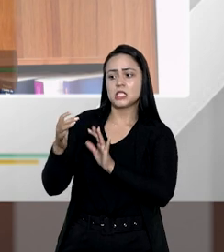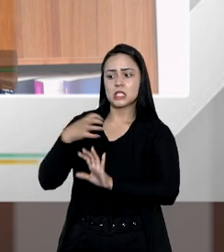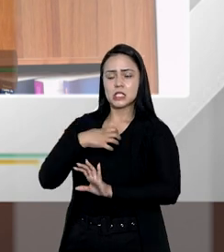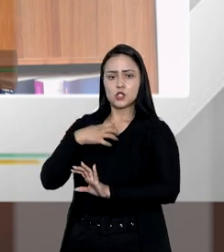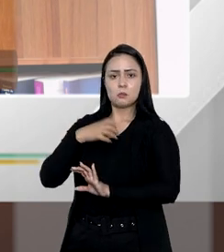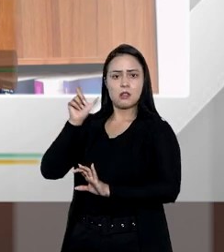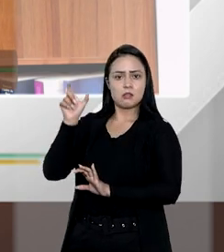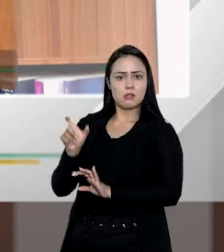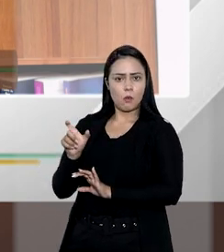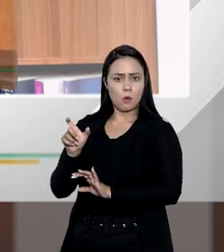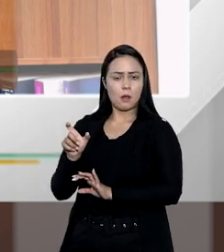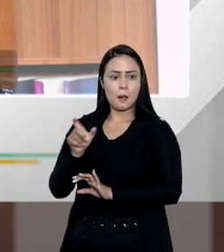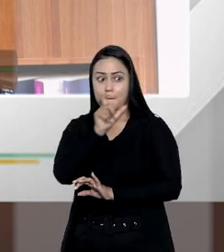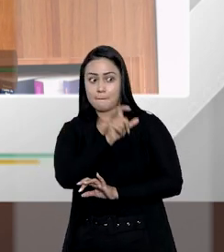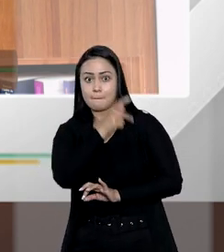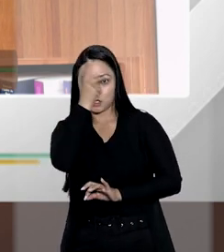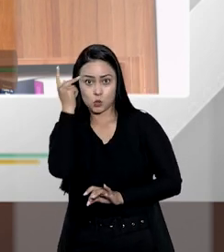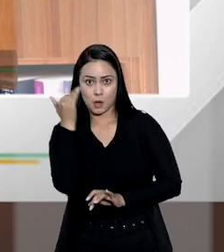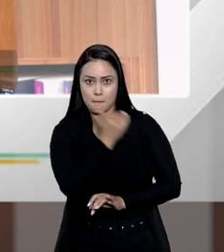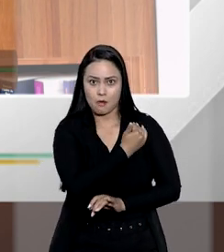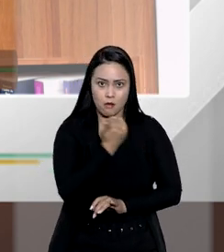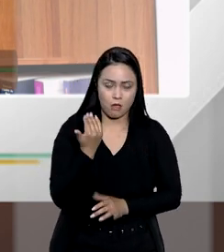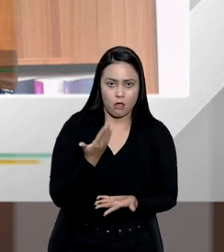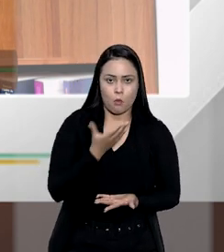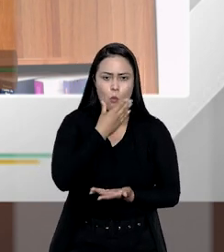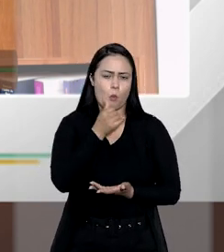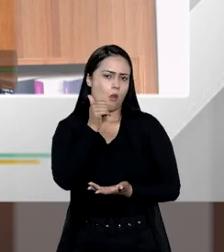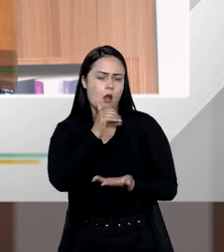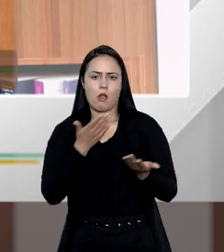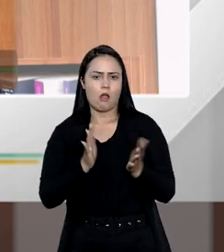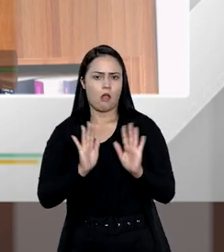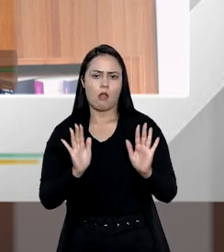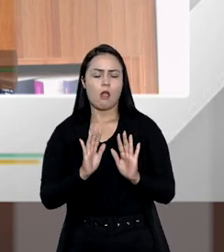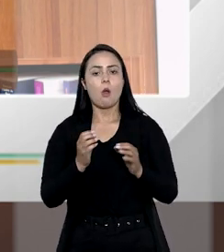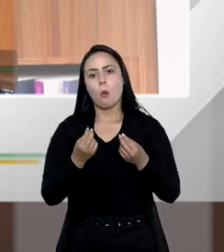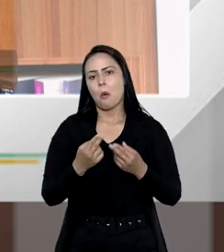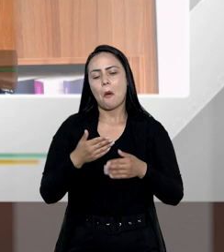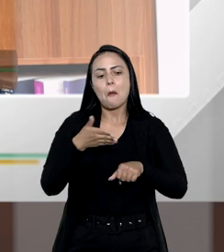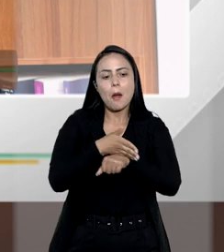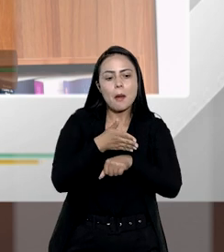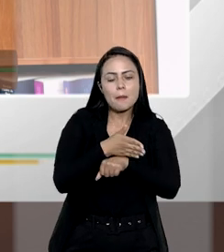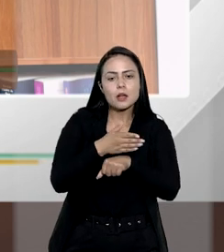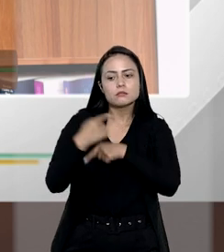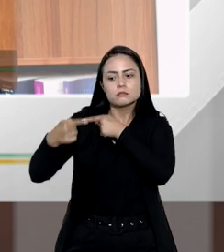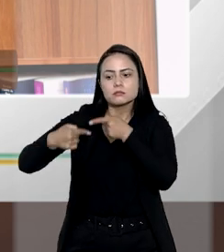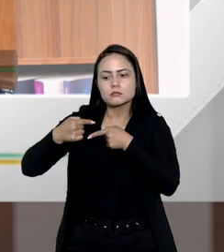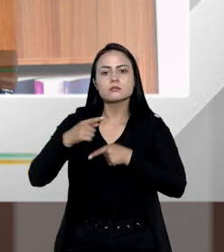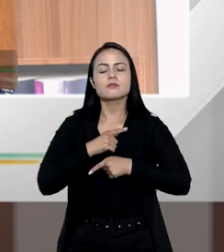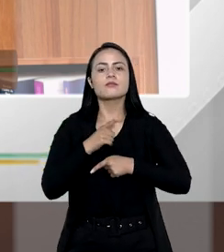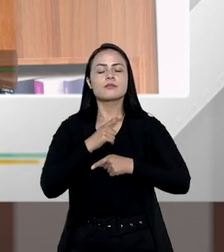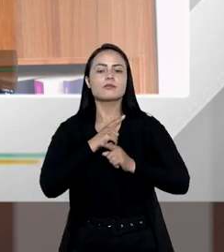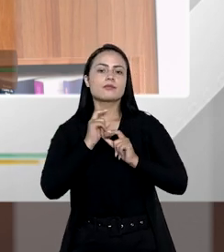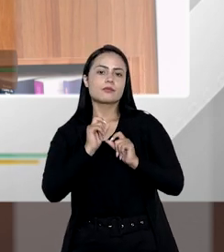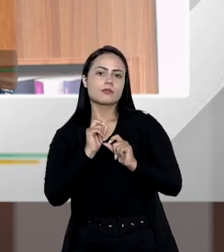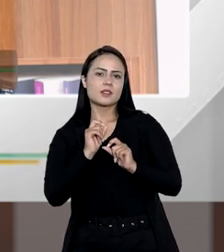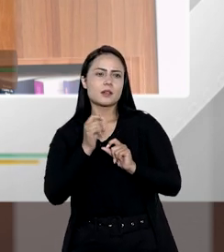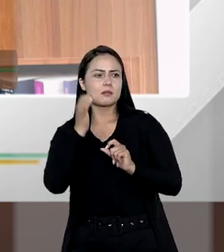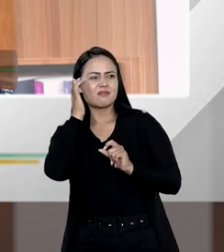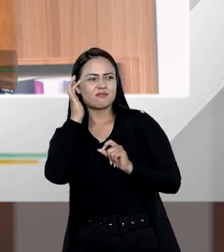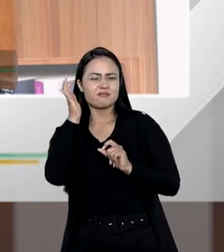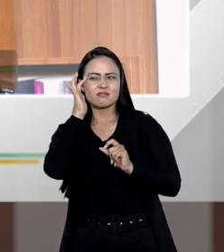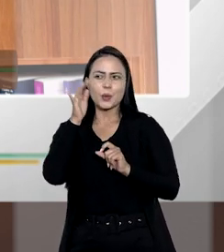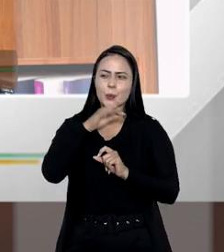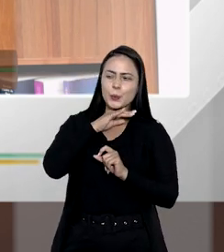afetiva com o falecido ou a falecida, ou que aquela participação na herança possa lhe trazer maus